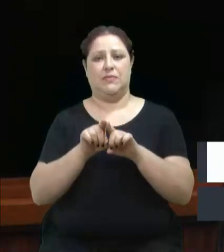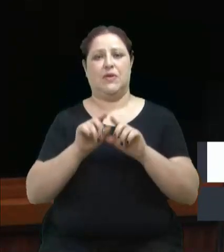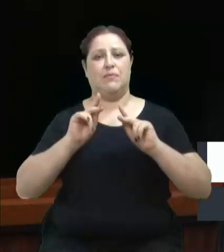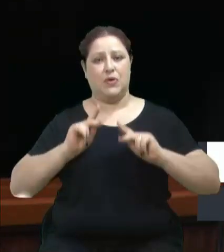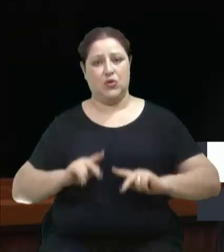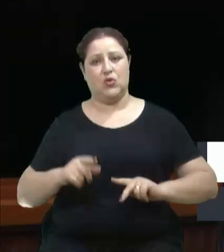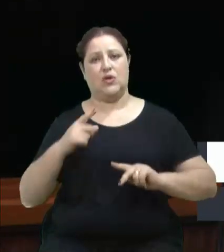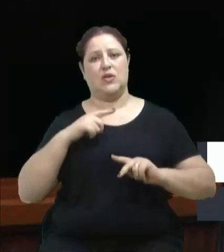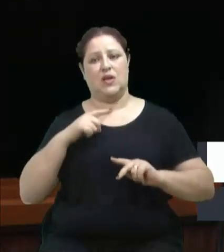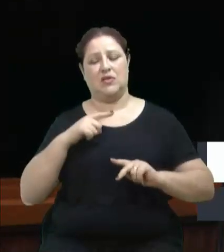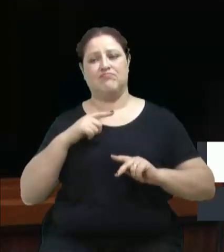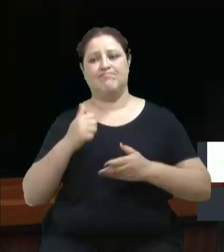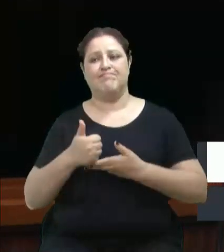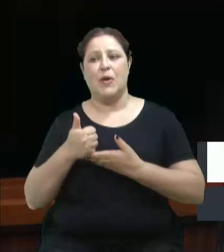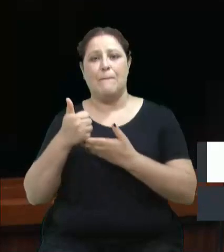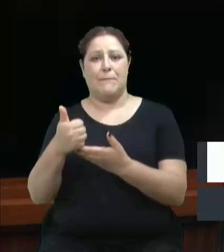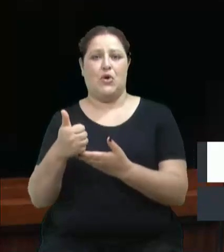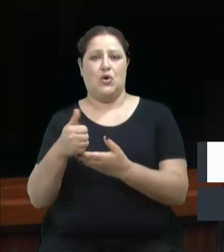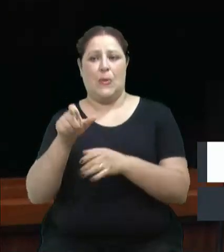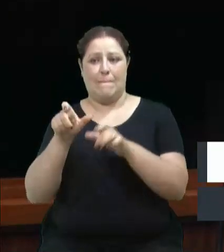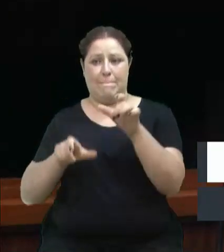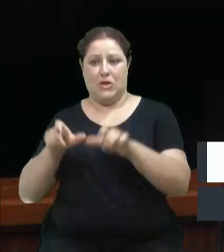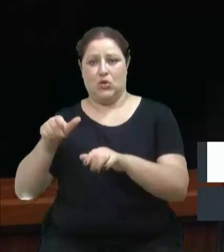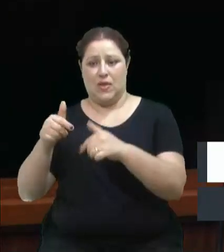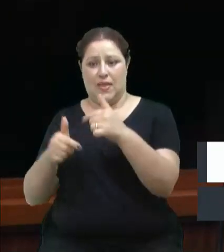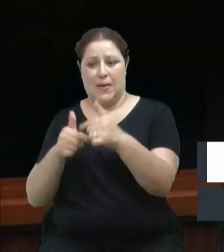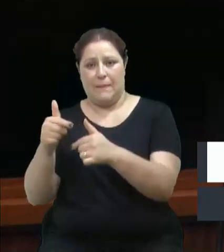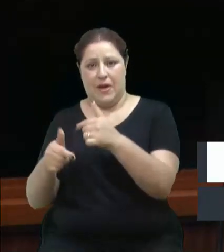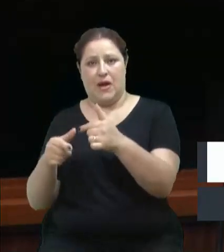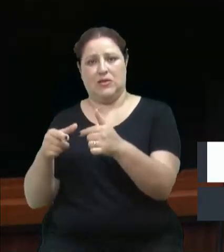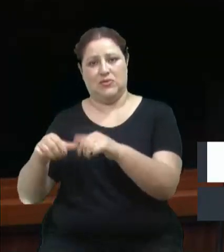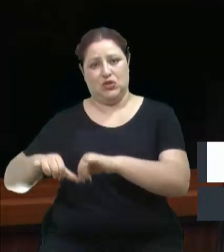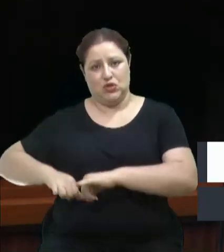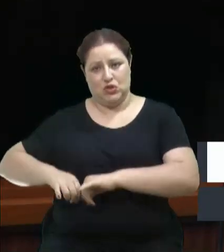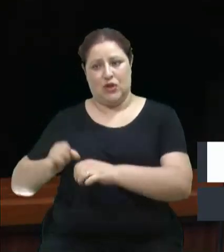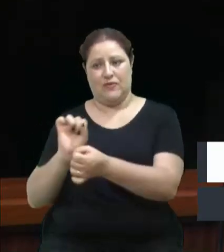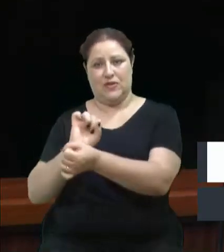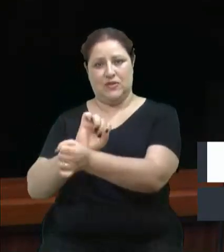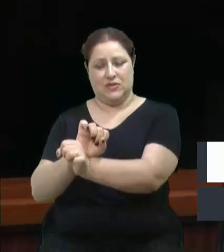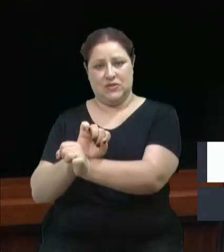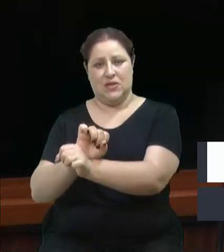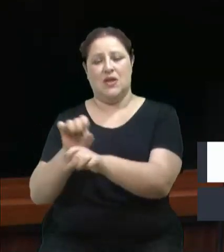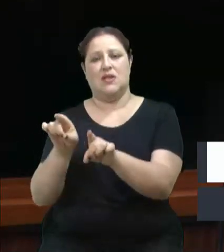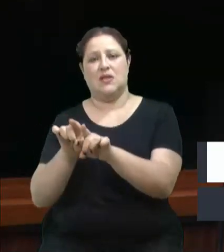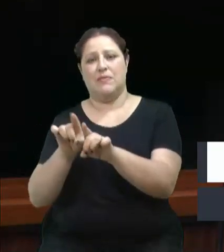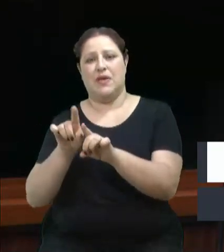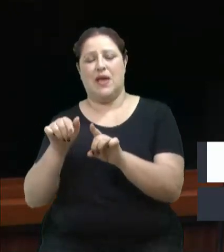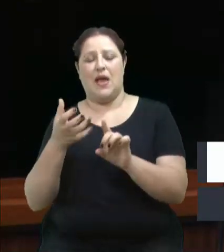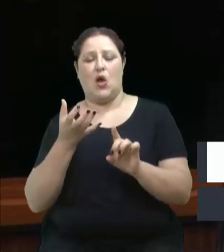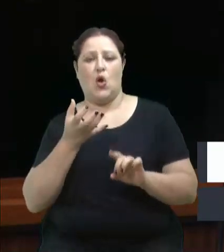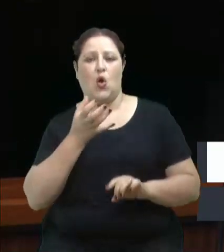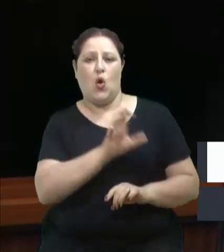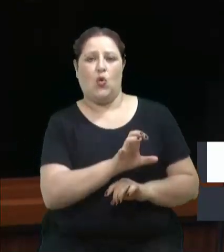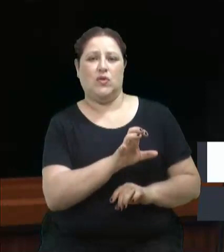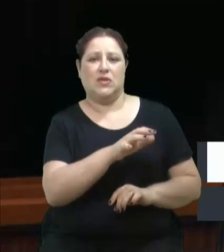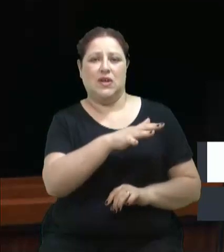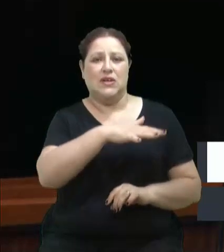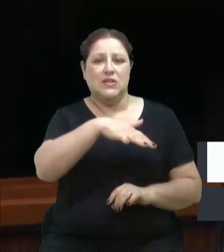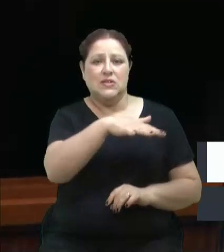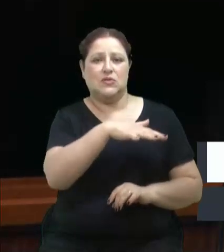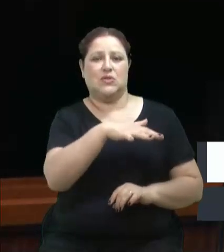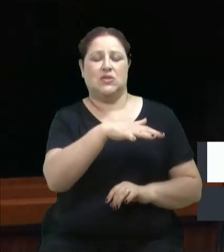trabalhadores que estão sendo escravizados, mas também de repúdio a esta situação que